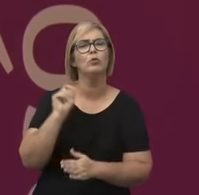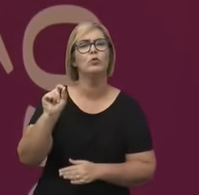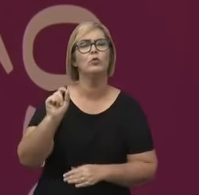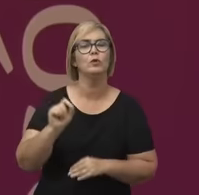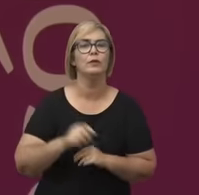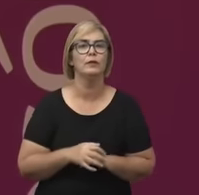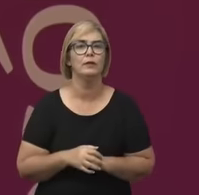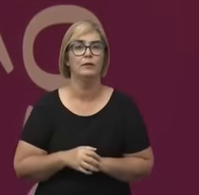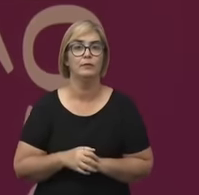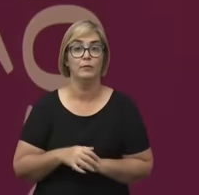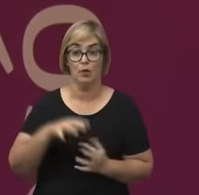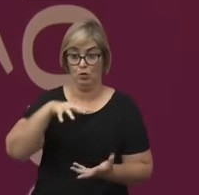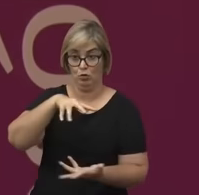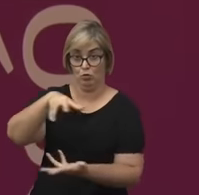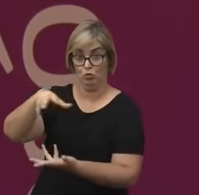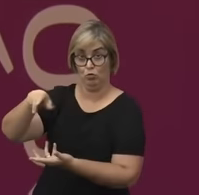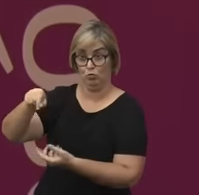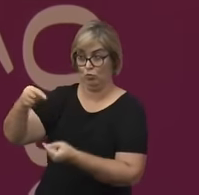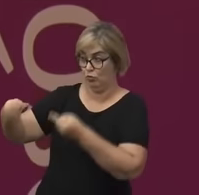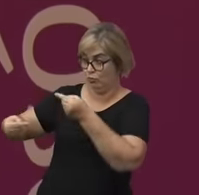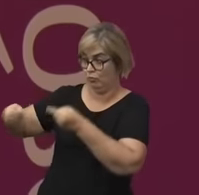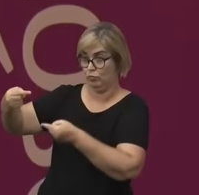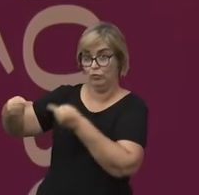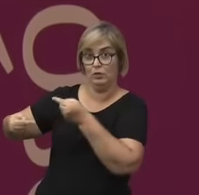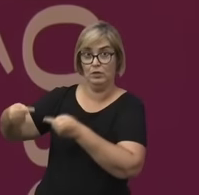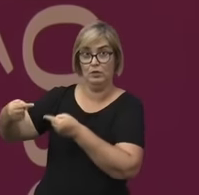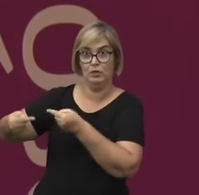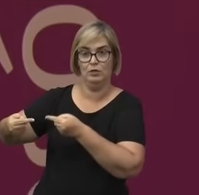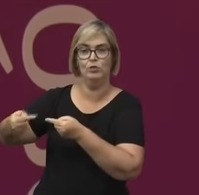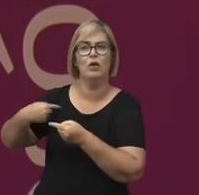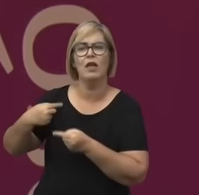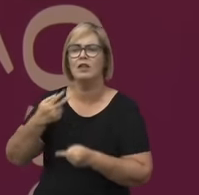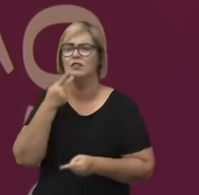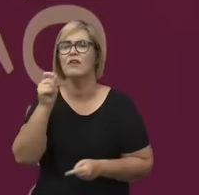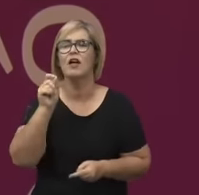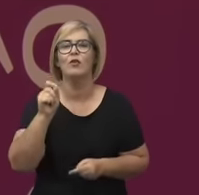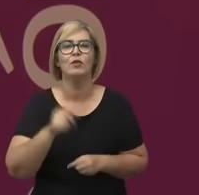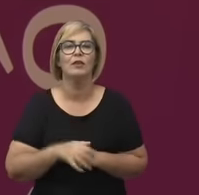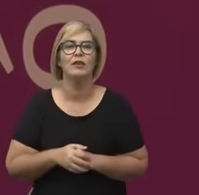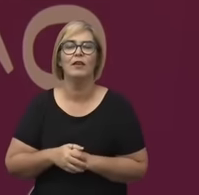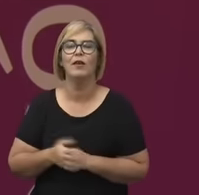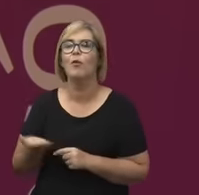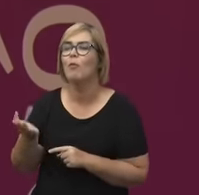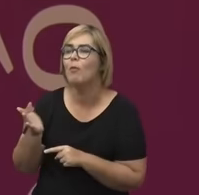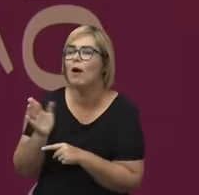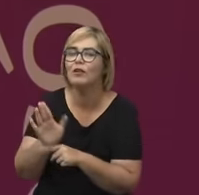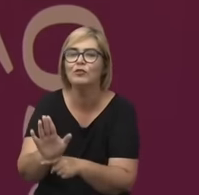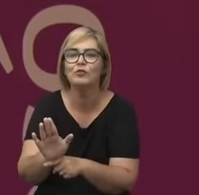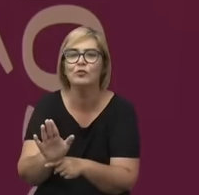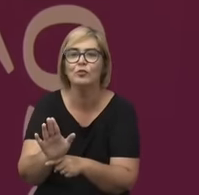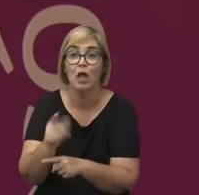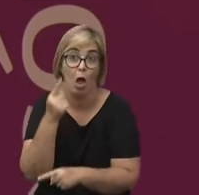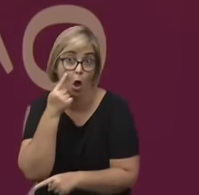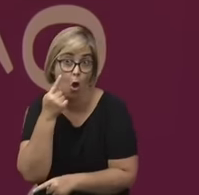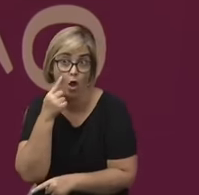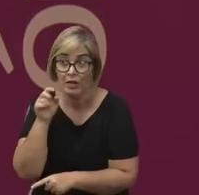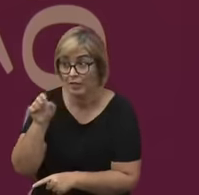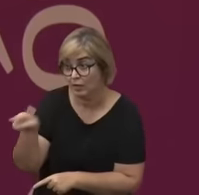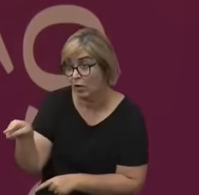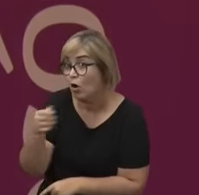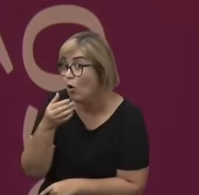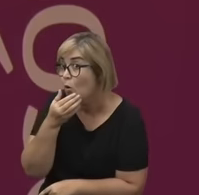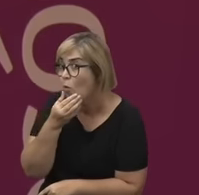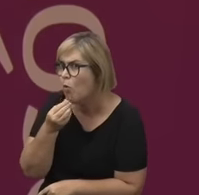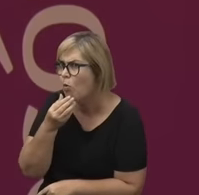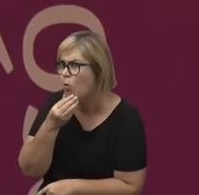que no mundo político foi utilizada como retórica de compensação que atrás de um grande homem tem uma grande mulher. E a